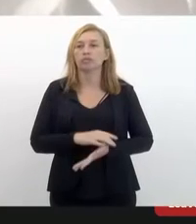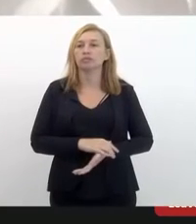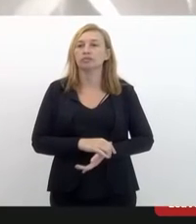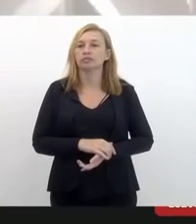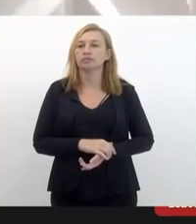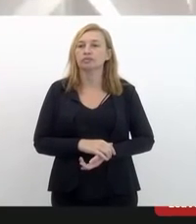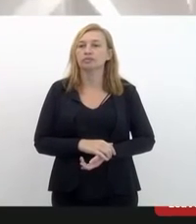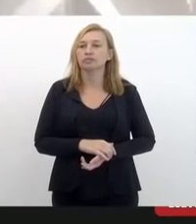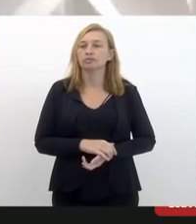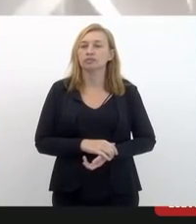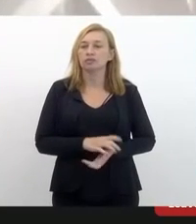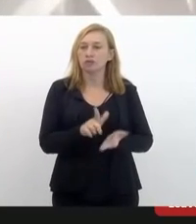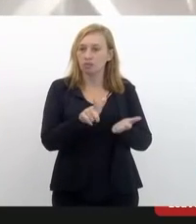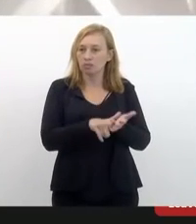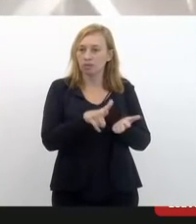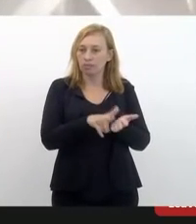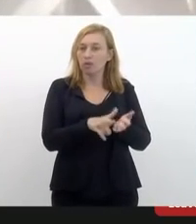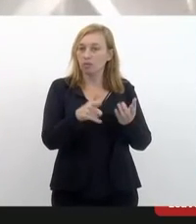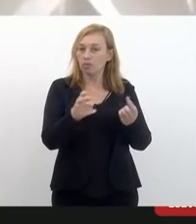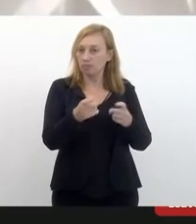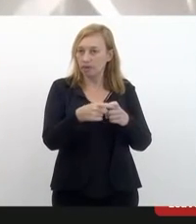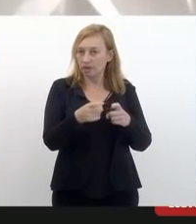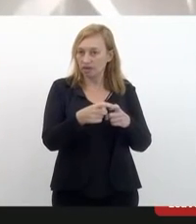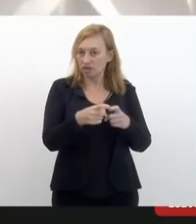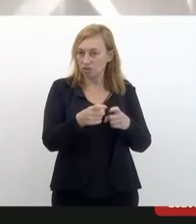ao emitir o laudo